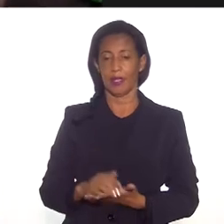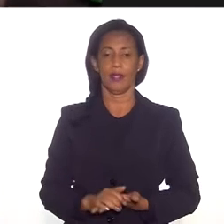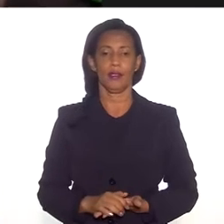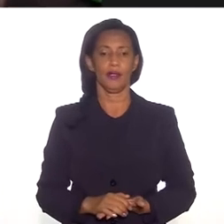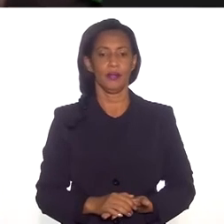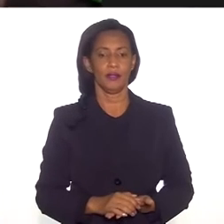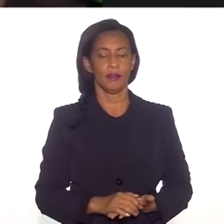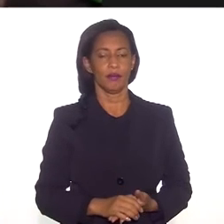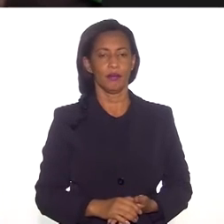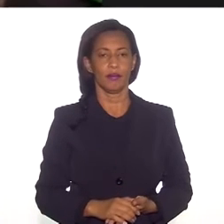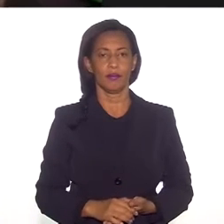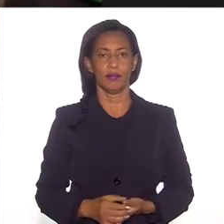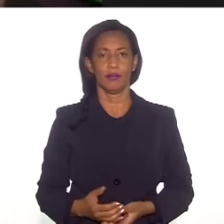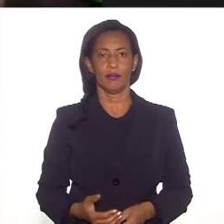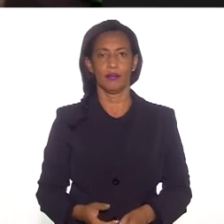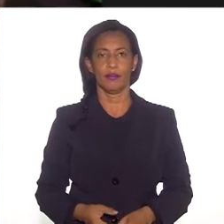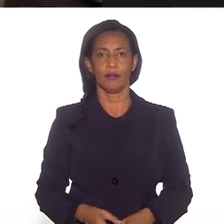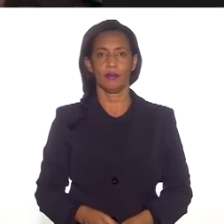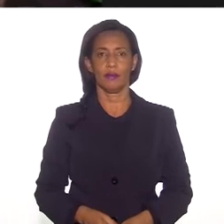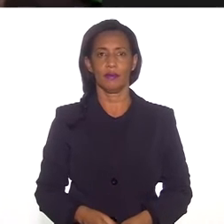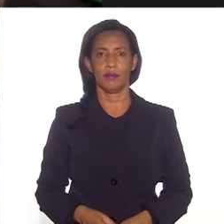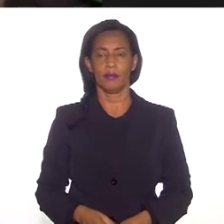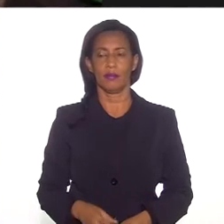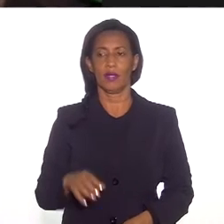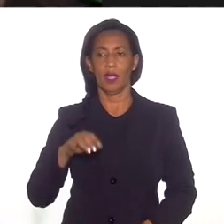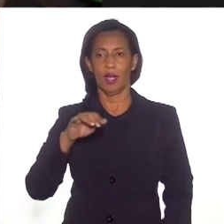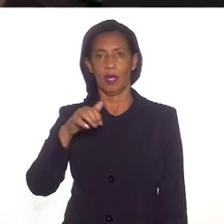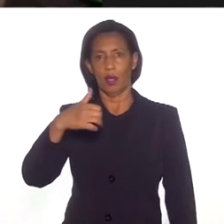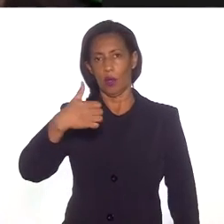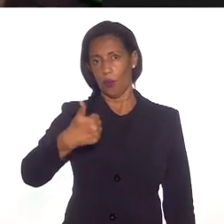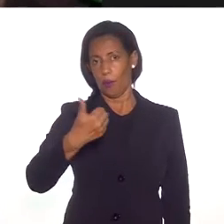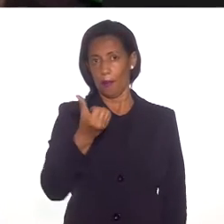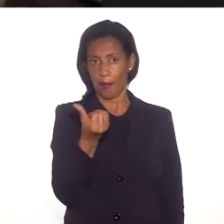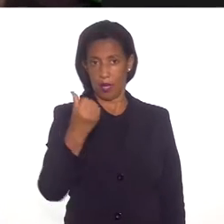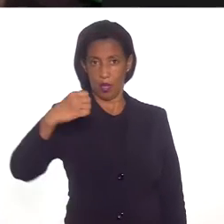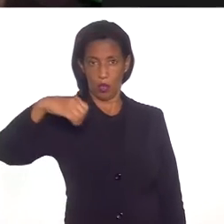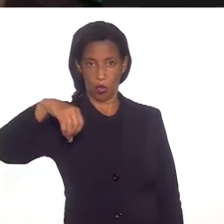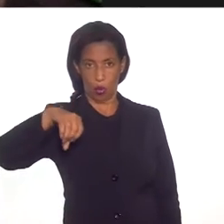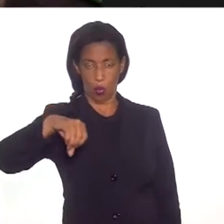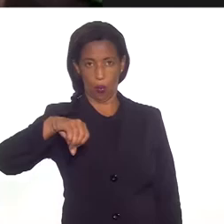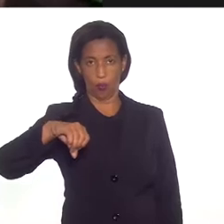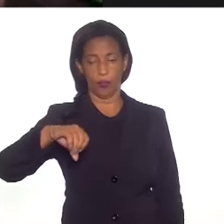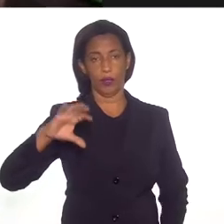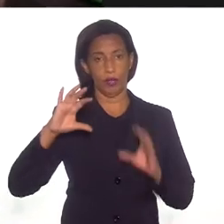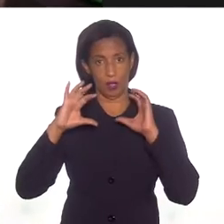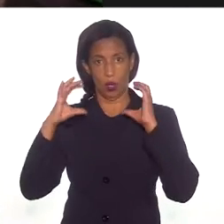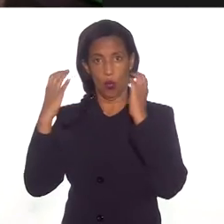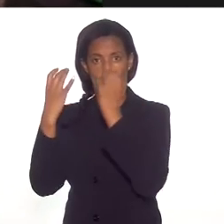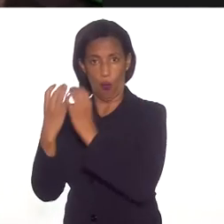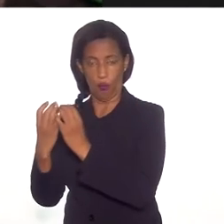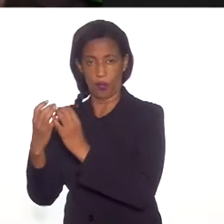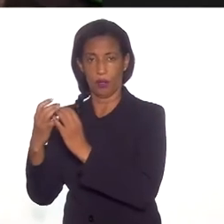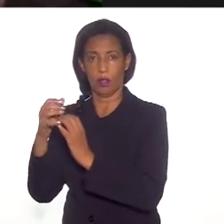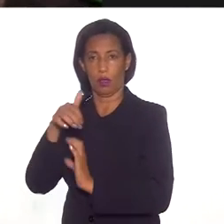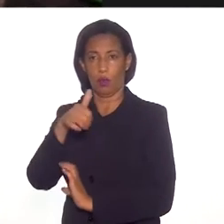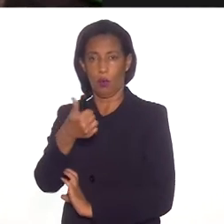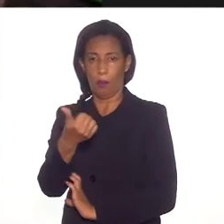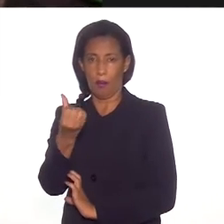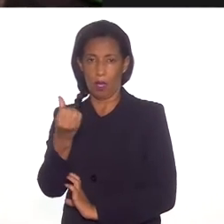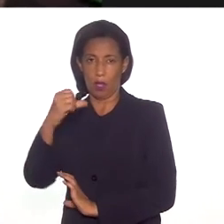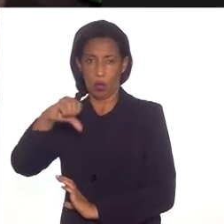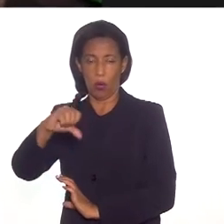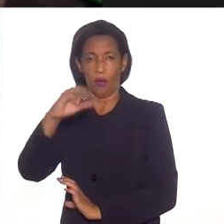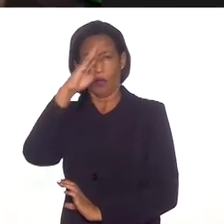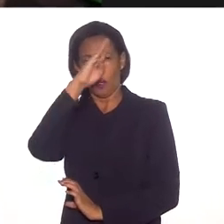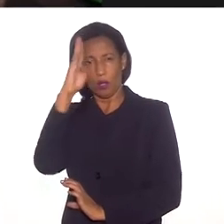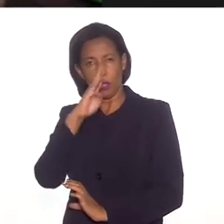na... na 169, nessa Convenção 169, que é uma convenção que o Brasil é